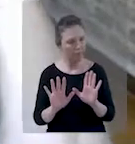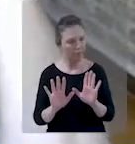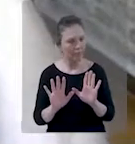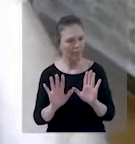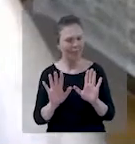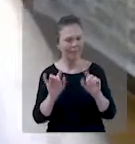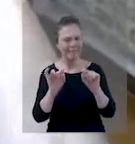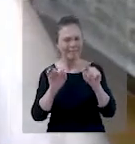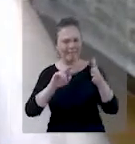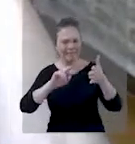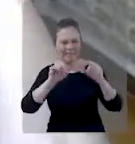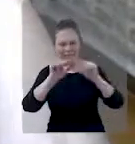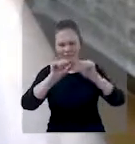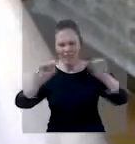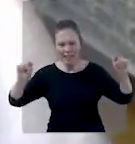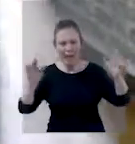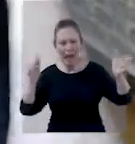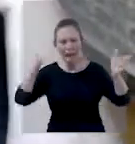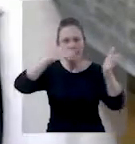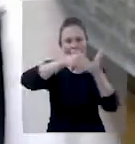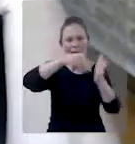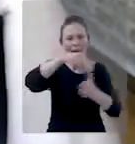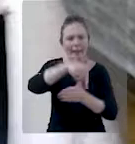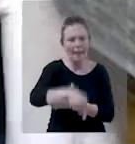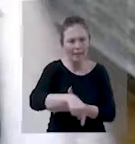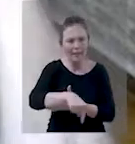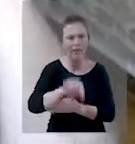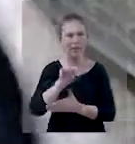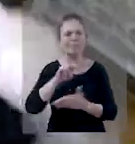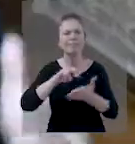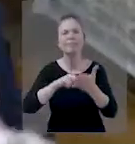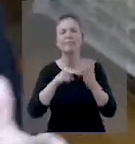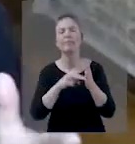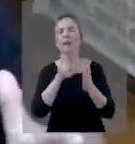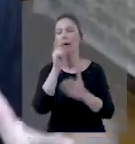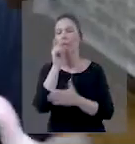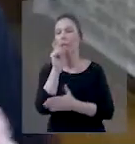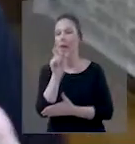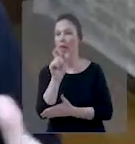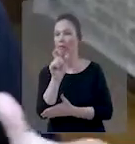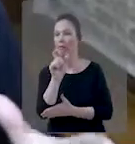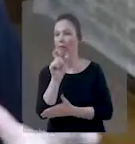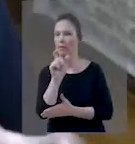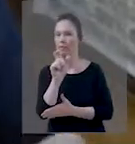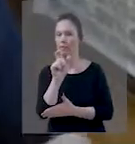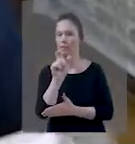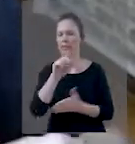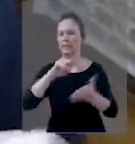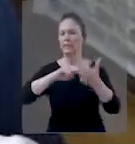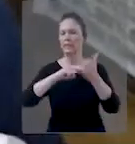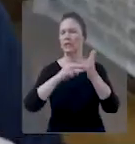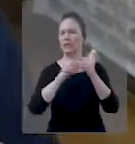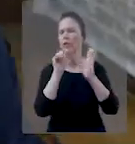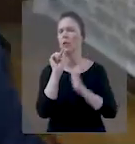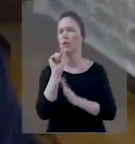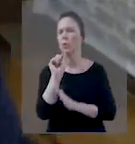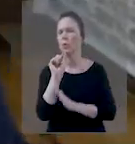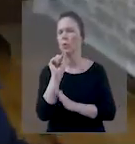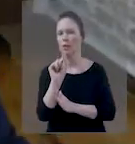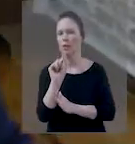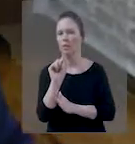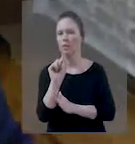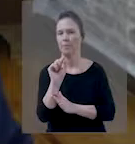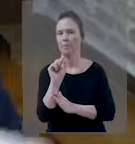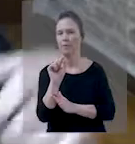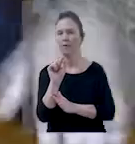Hum... E há uma coisa interessante nesse até aqui nos ajudou o Senhor porque a palavra em hebraico ele dá um sentido assim não só de